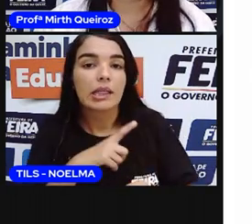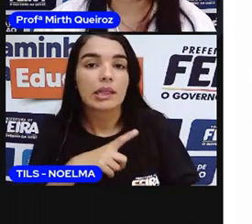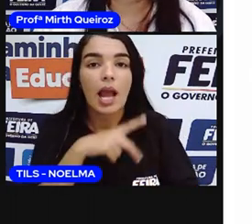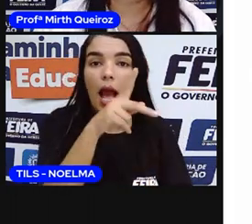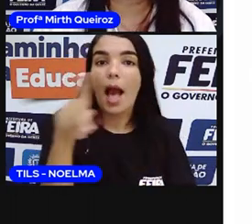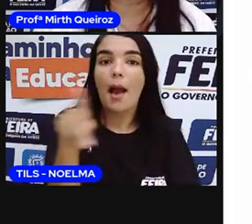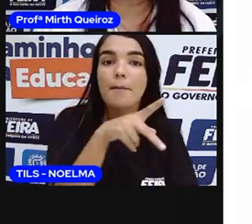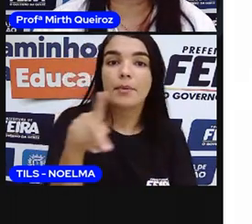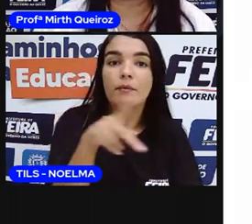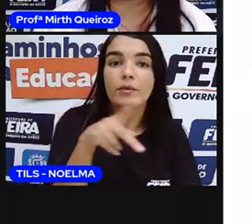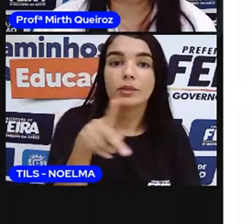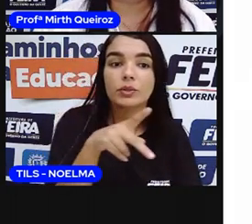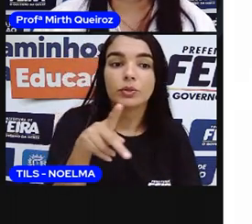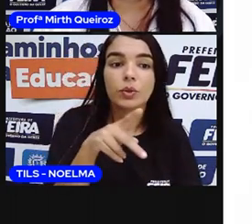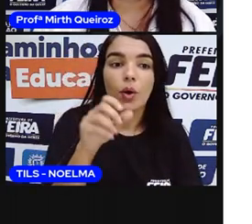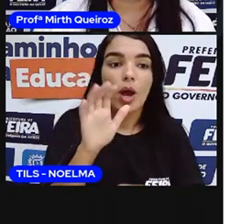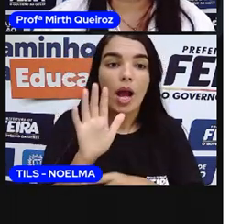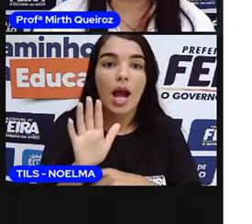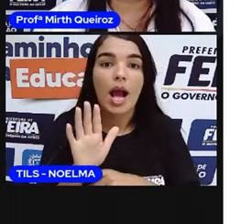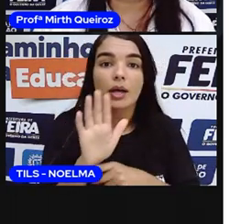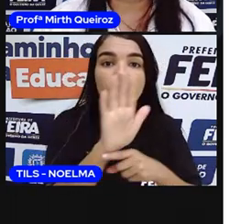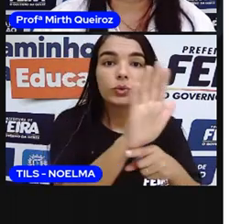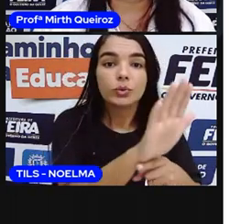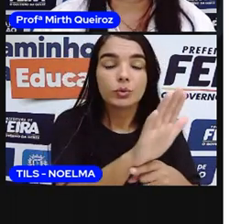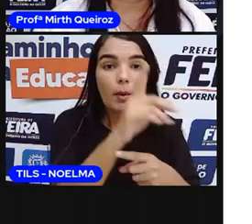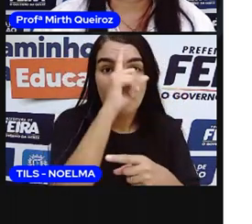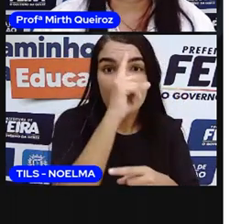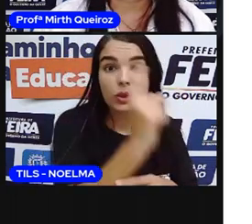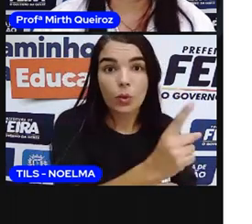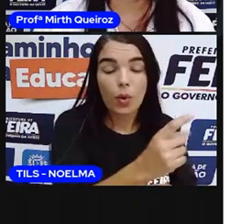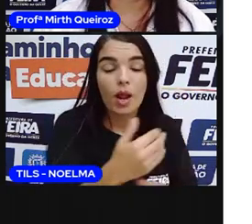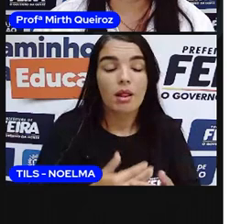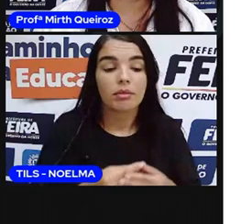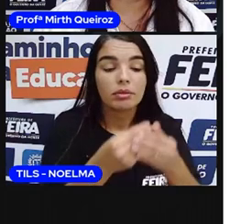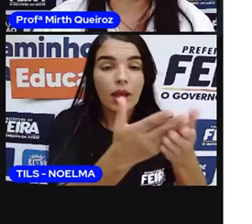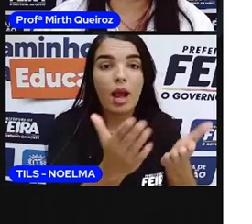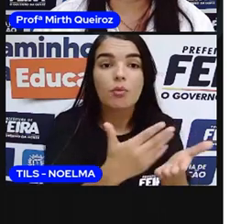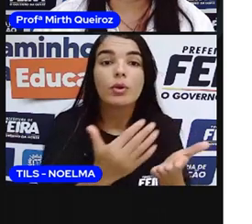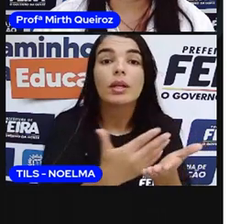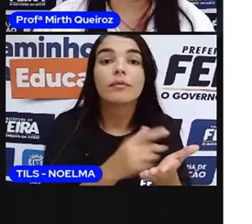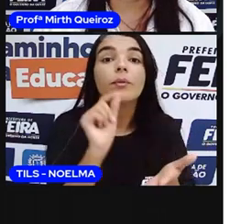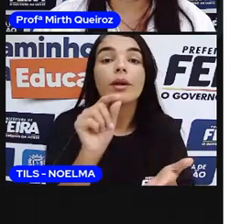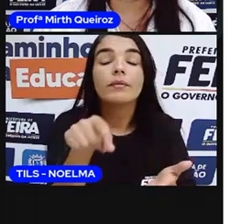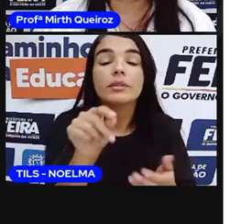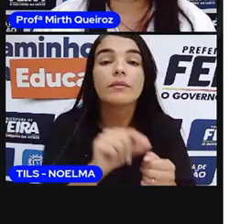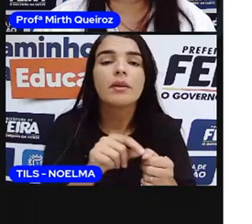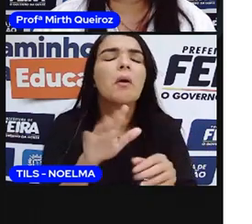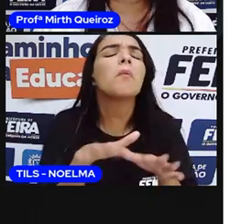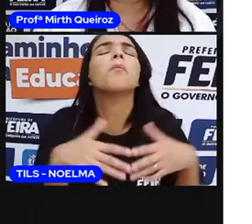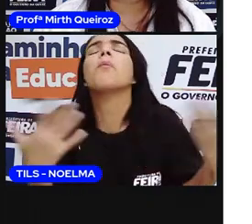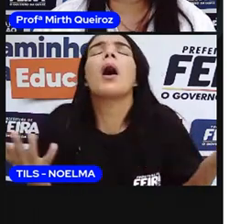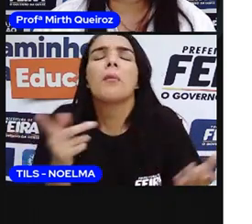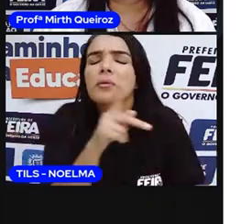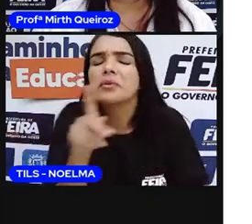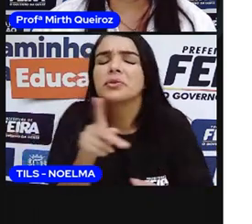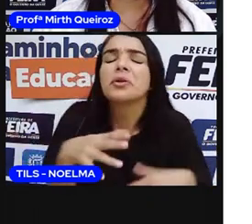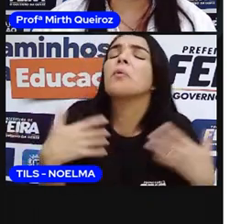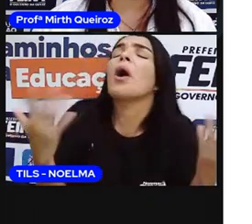professora mandou levar o livro, vocês vão fazer o quê? Que professora?